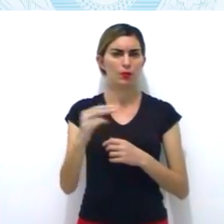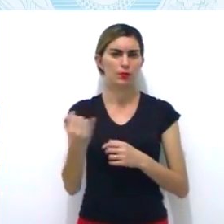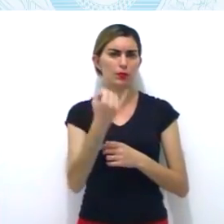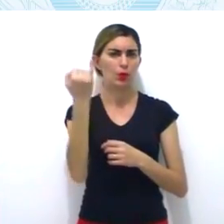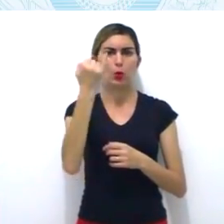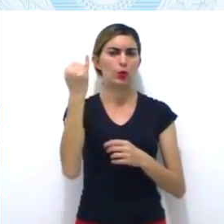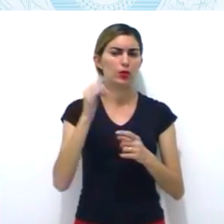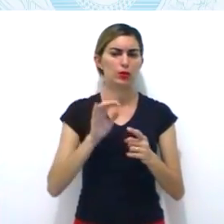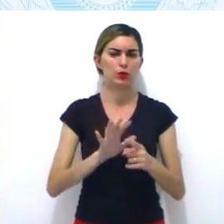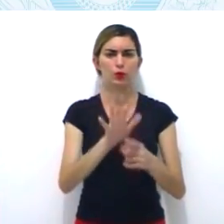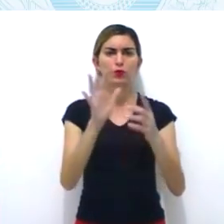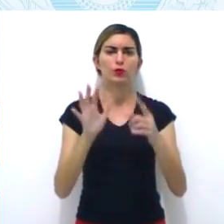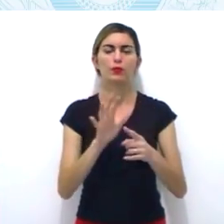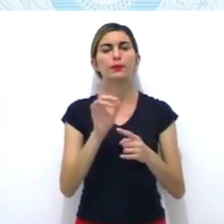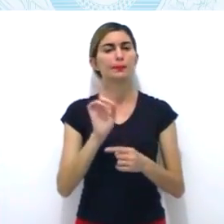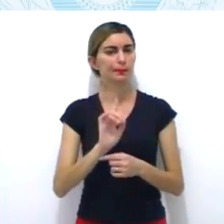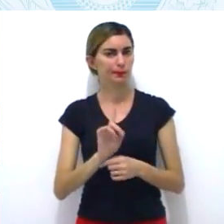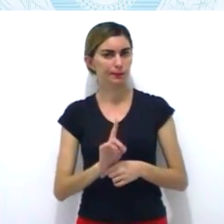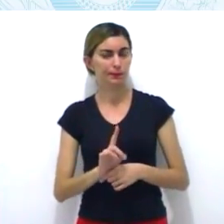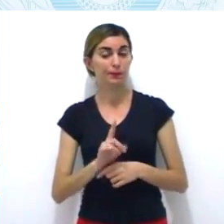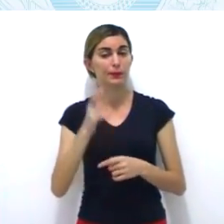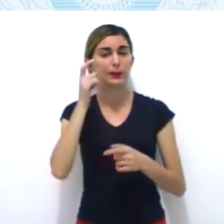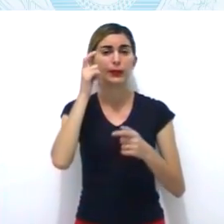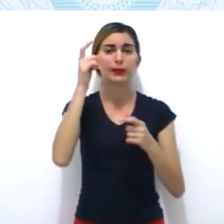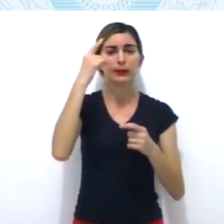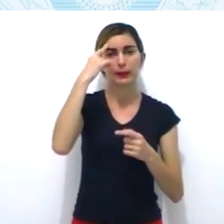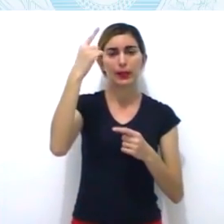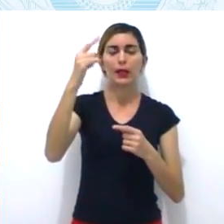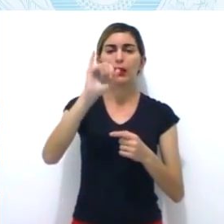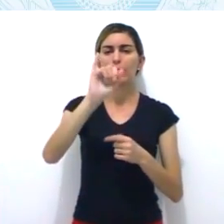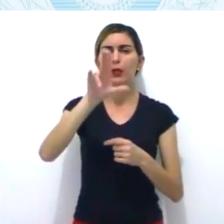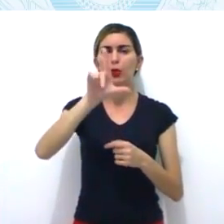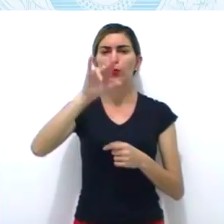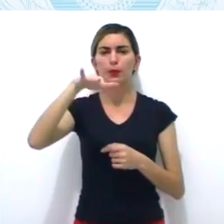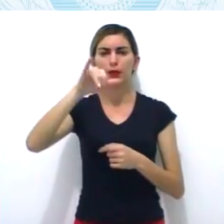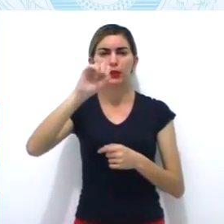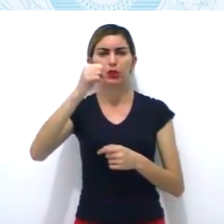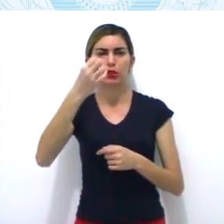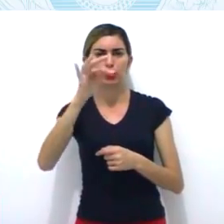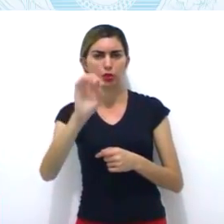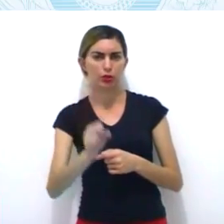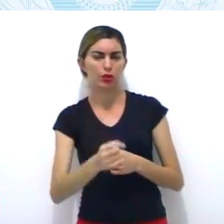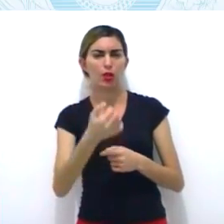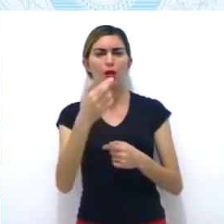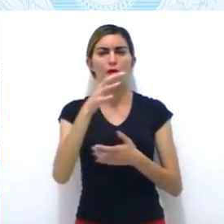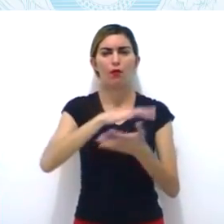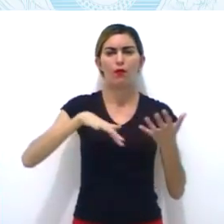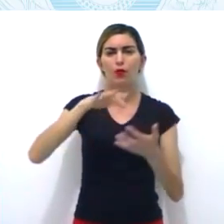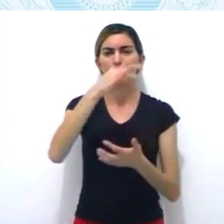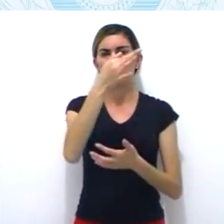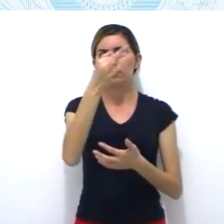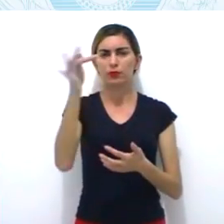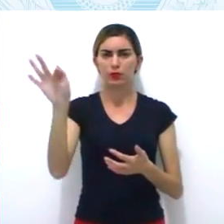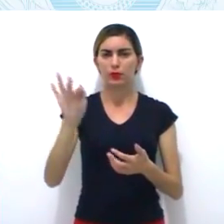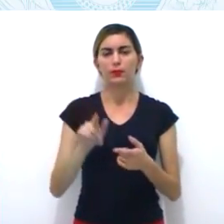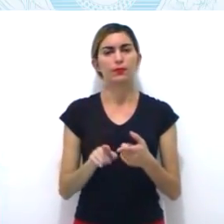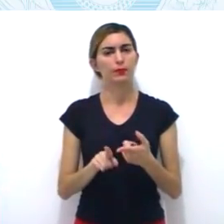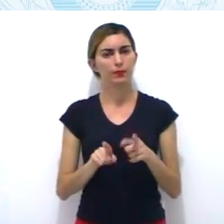além de ser emancipacionista, defendeu importantes mudanças sociais